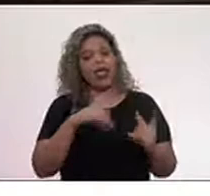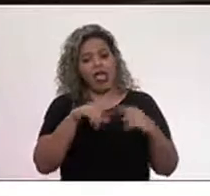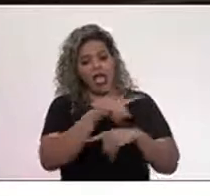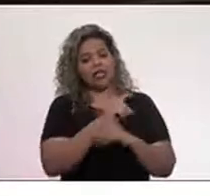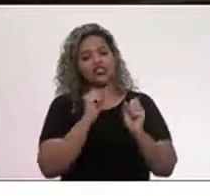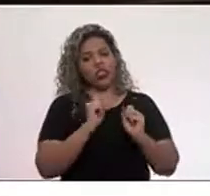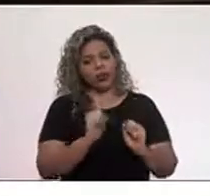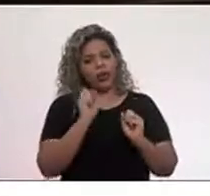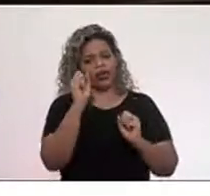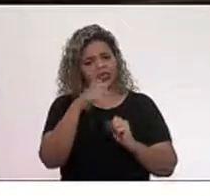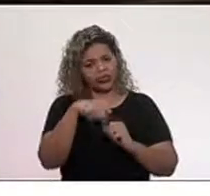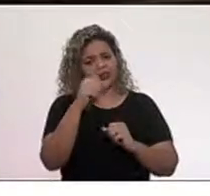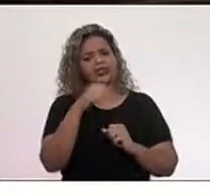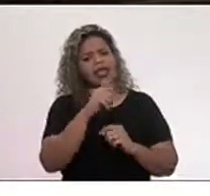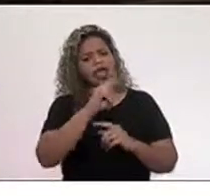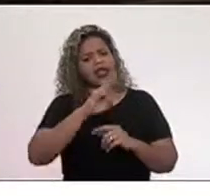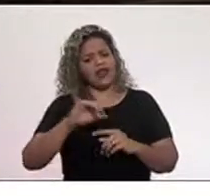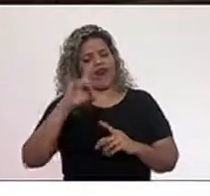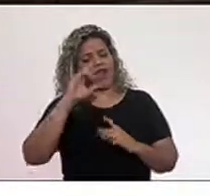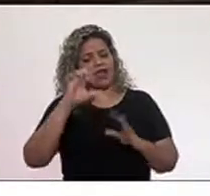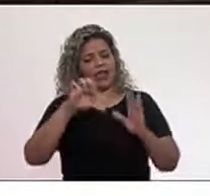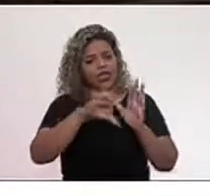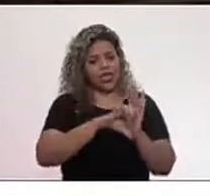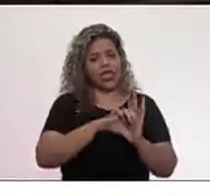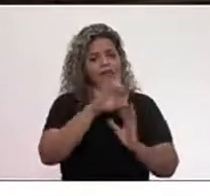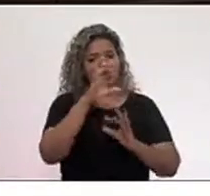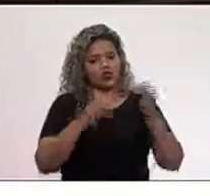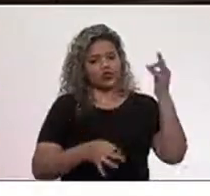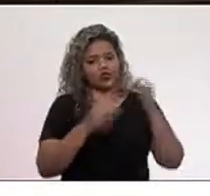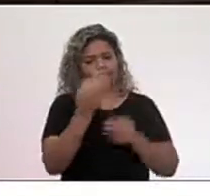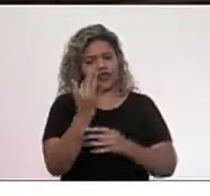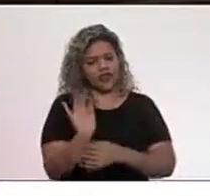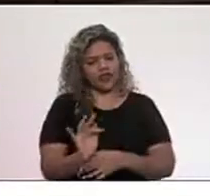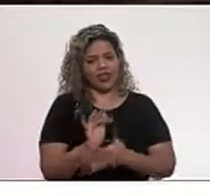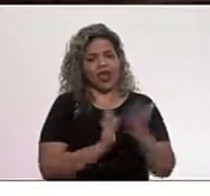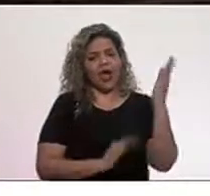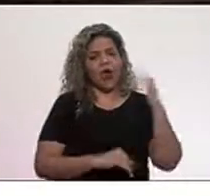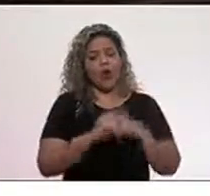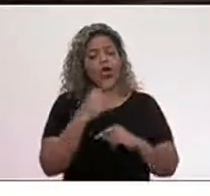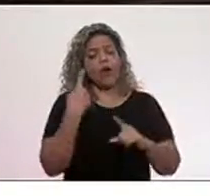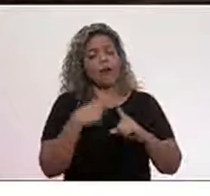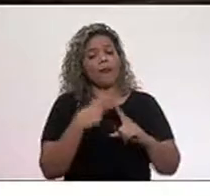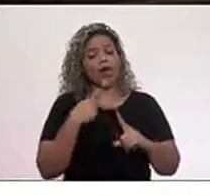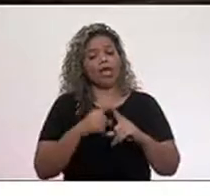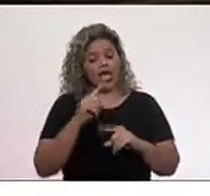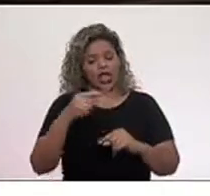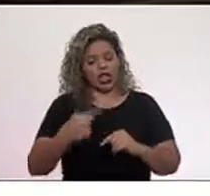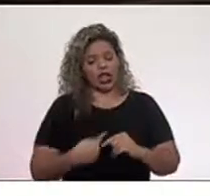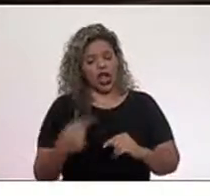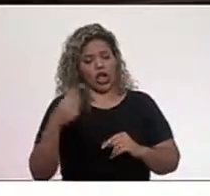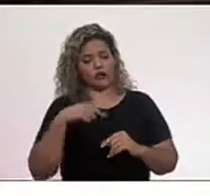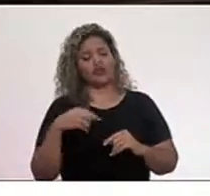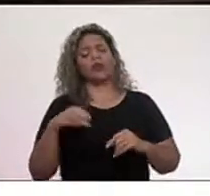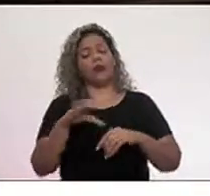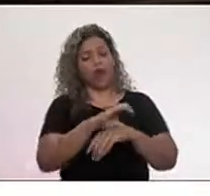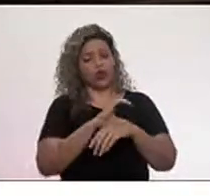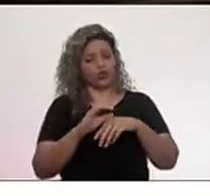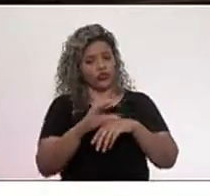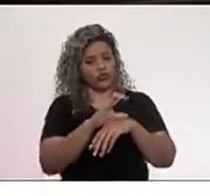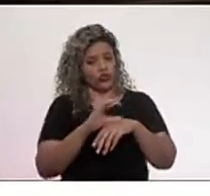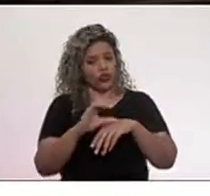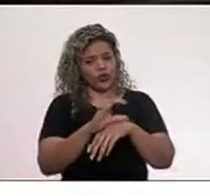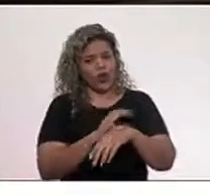senhor presidente, responder criminalmente na Justiça Federal. Isso porque na nossa Constituição